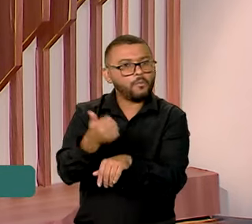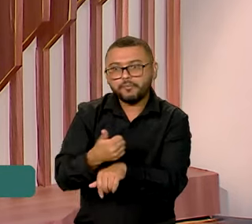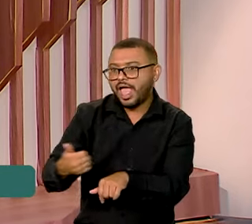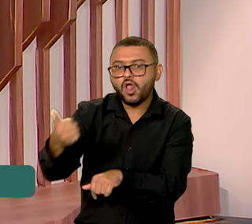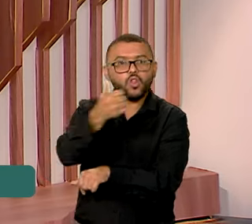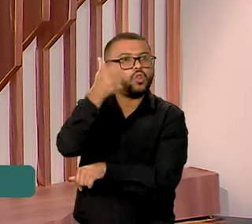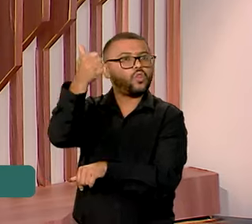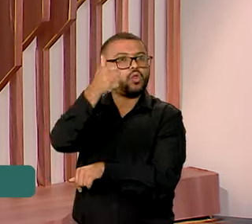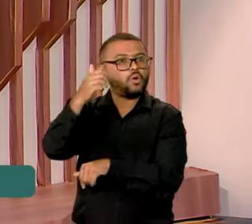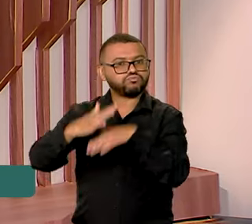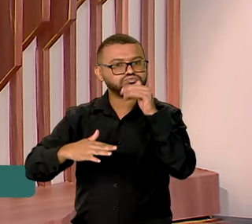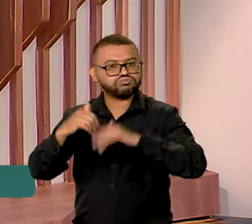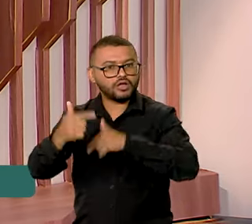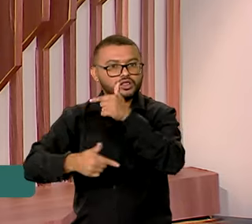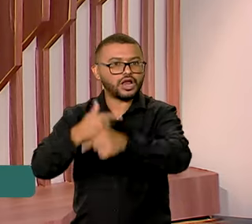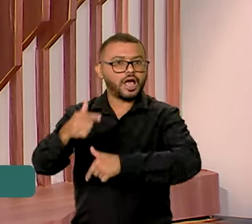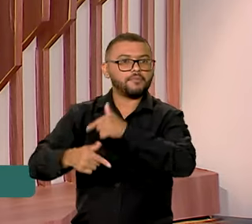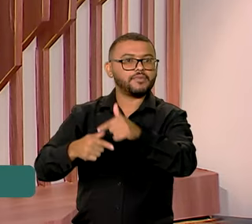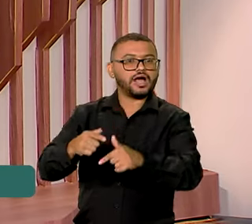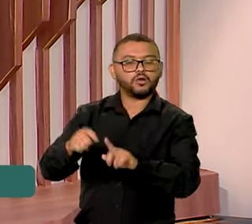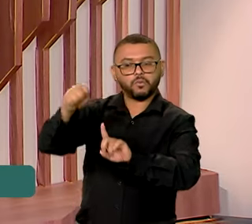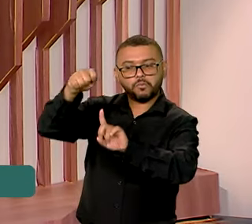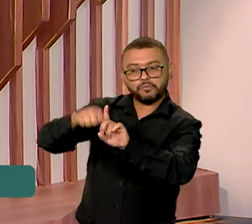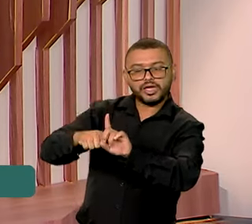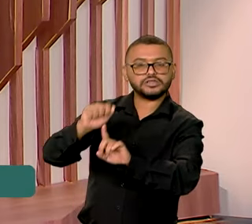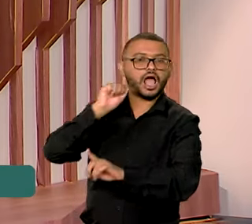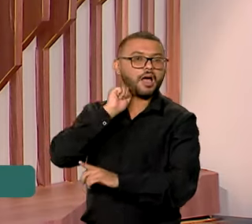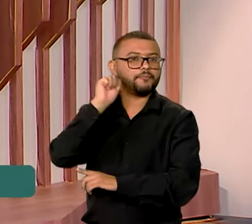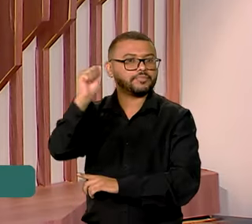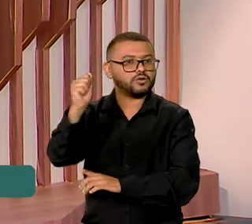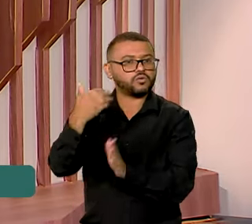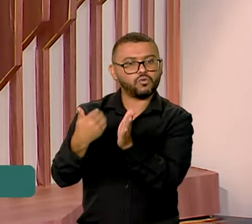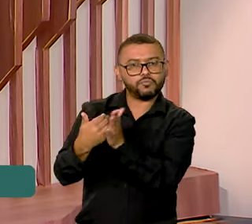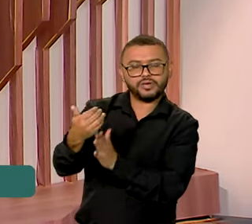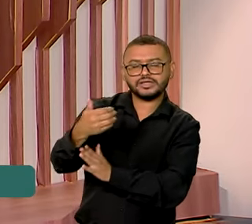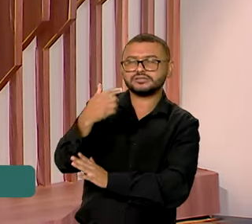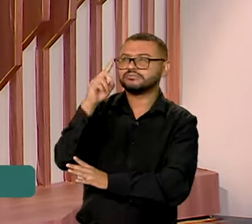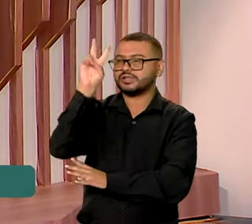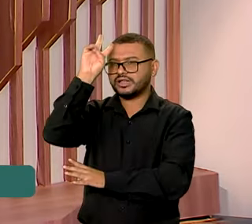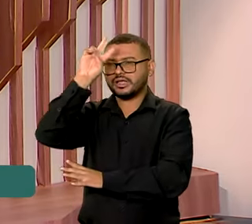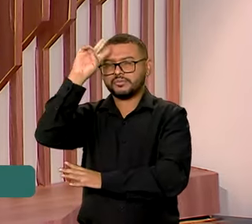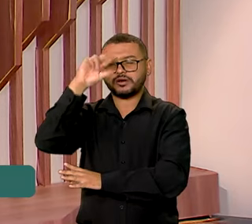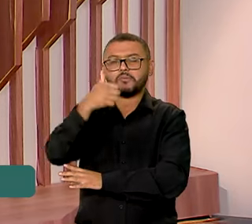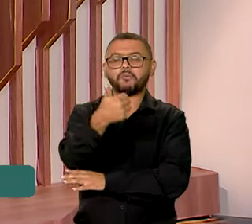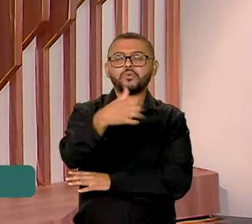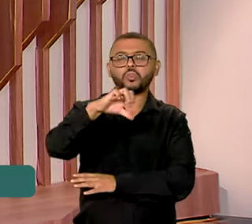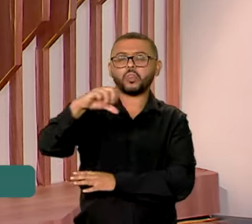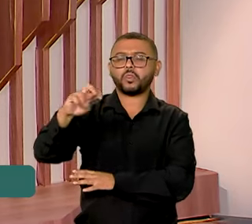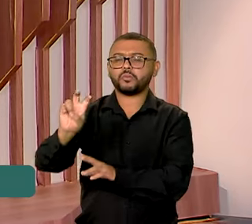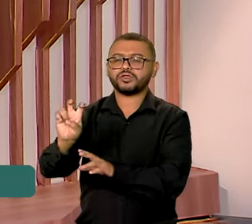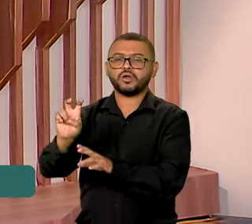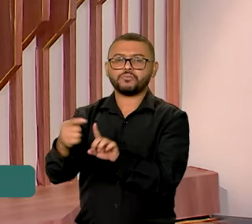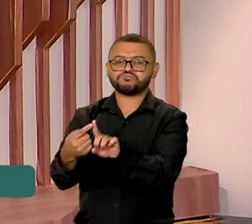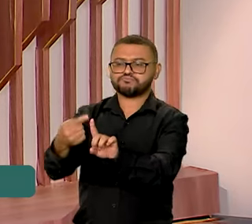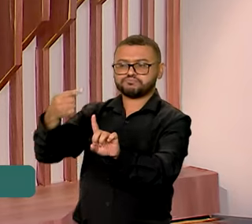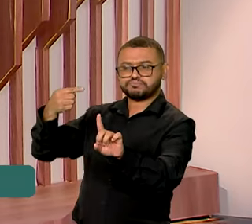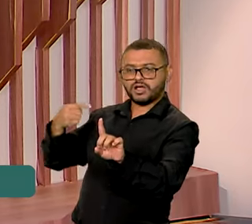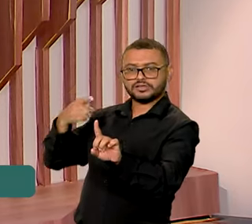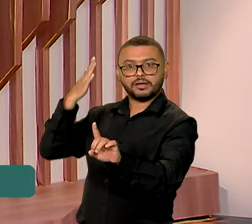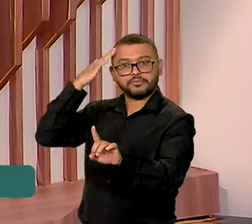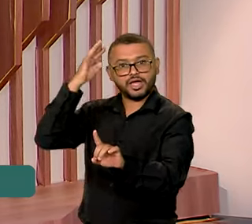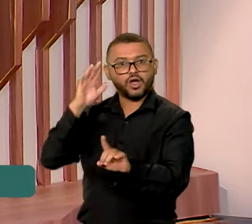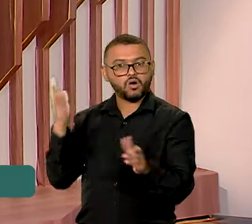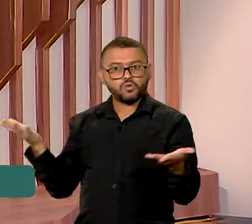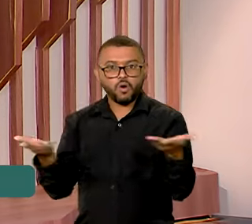desempenho já registrado para meses de abril, desde o início da série histórica, em 1995. O resultado